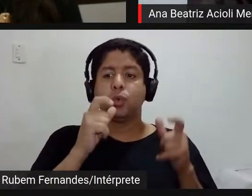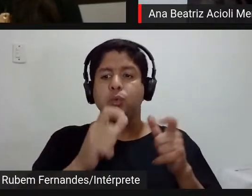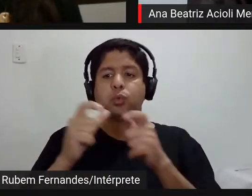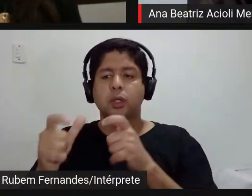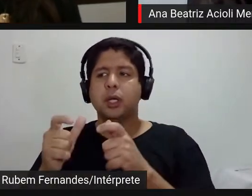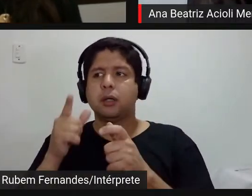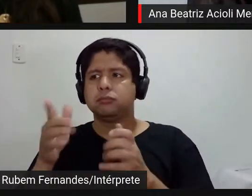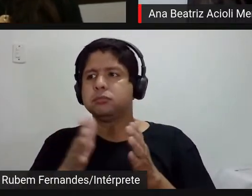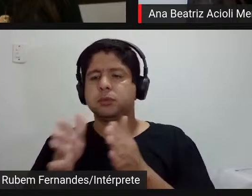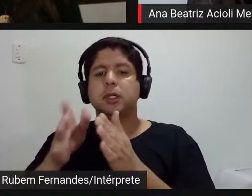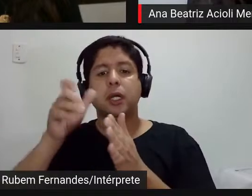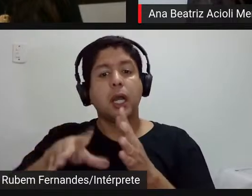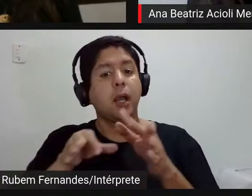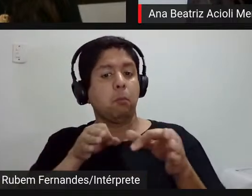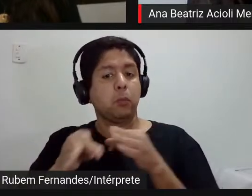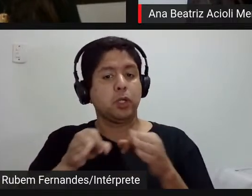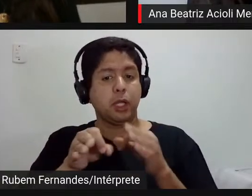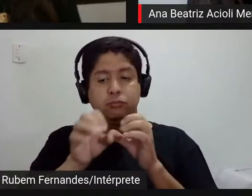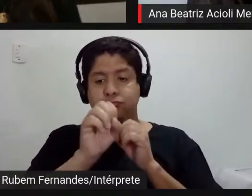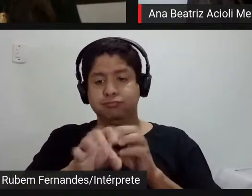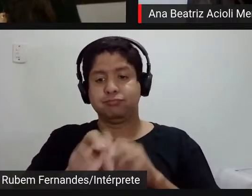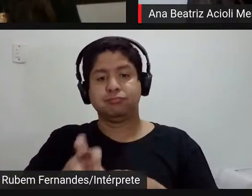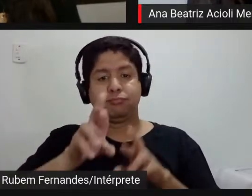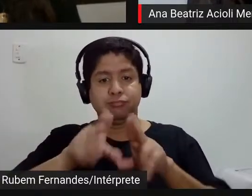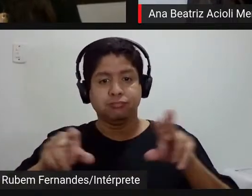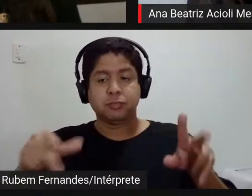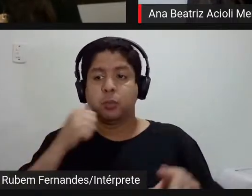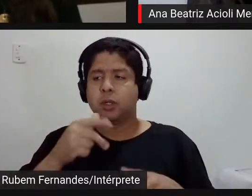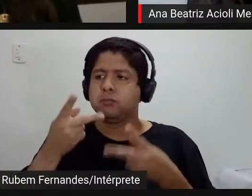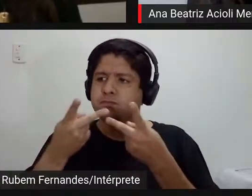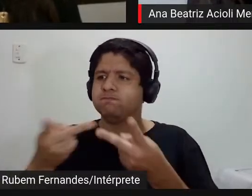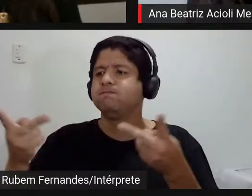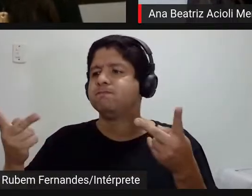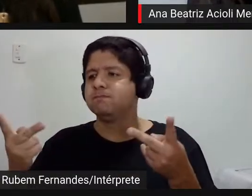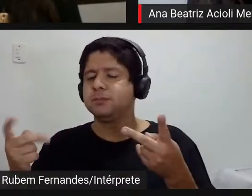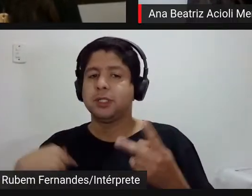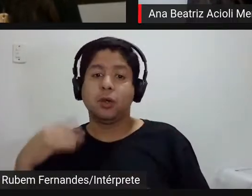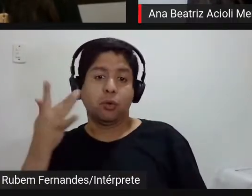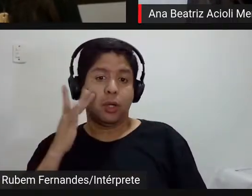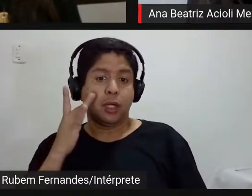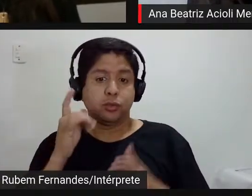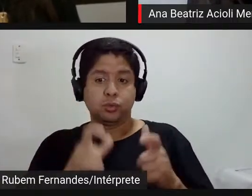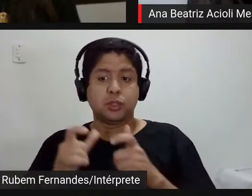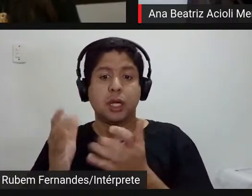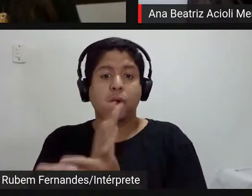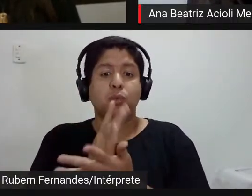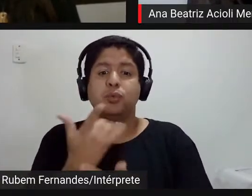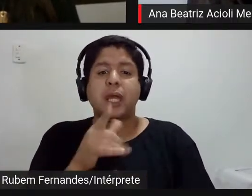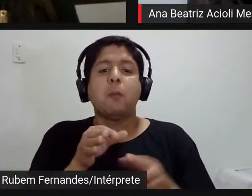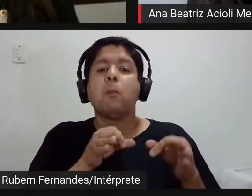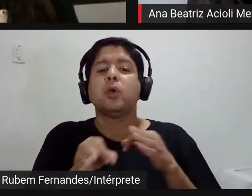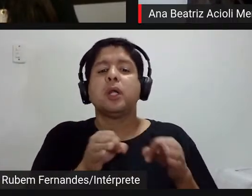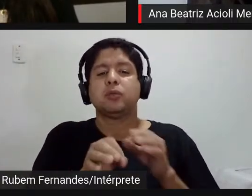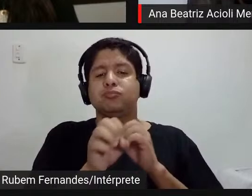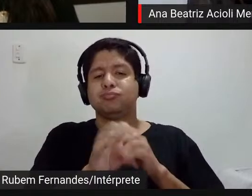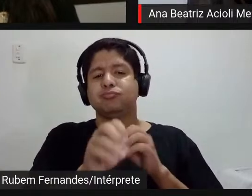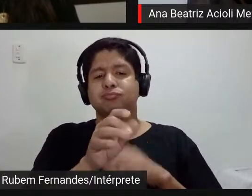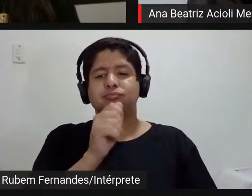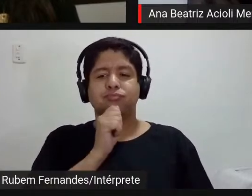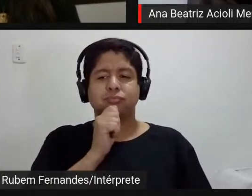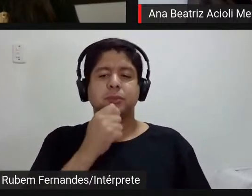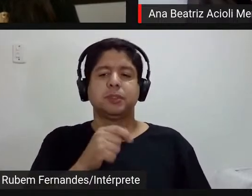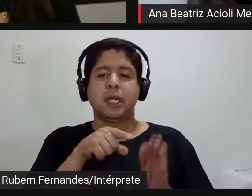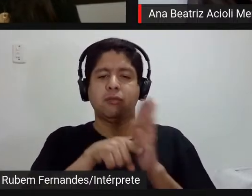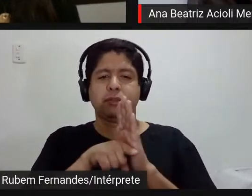era um projeto educativo diferente e tem alguns lugares que eu acredito que nem tinha projeto educativo não tenho certeza teria que investigar